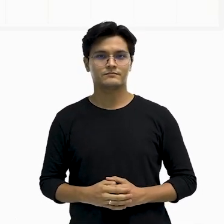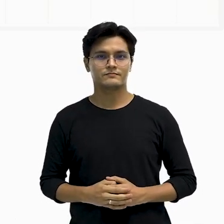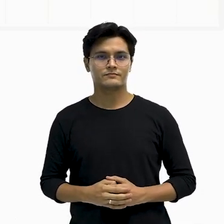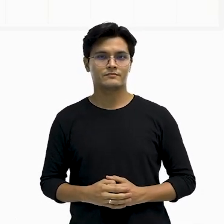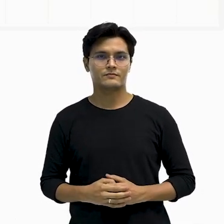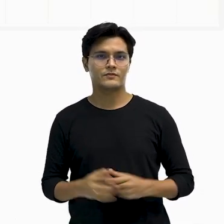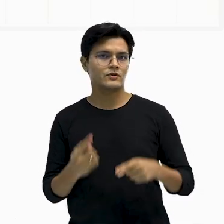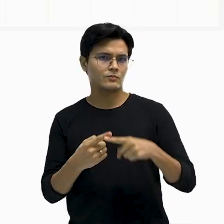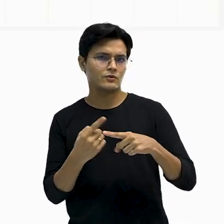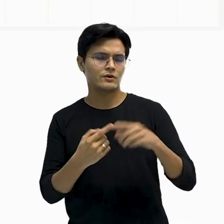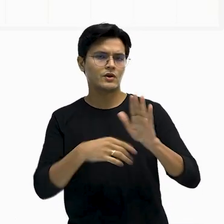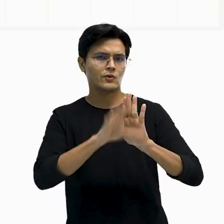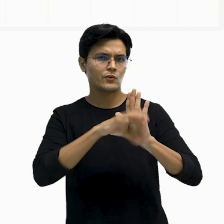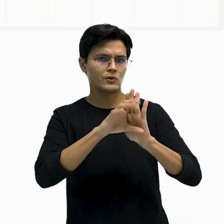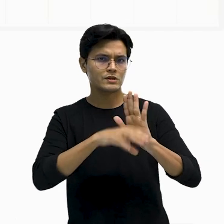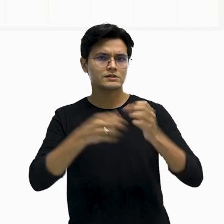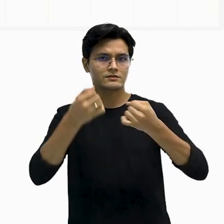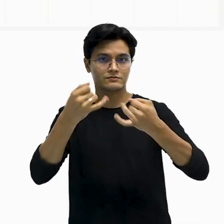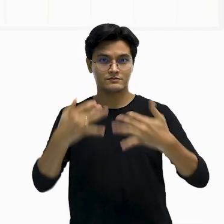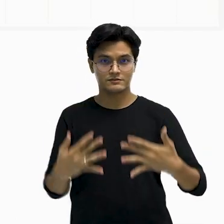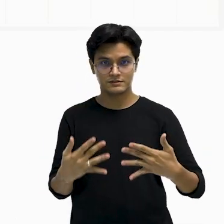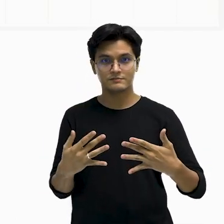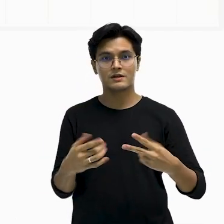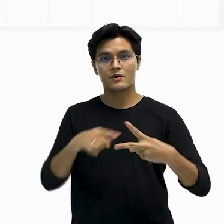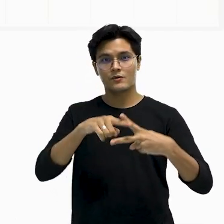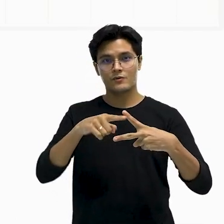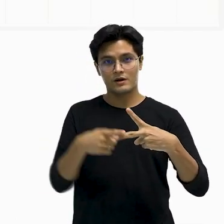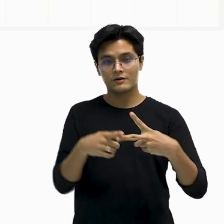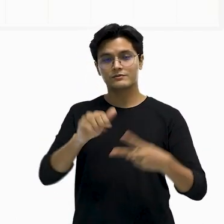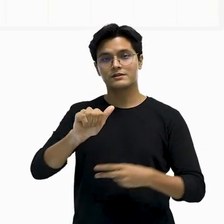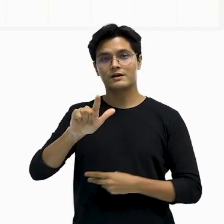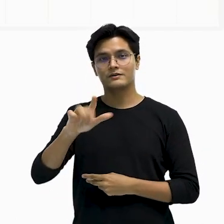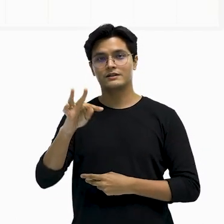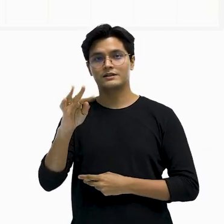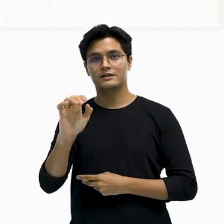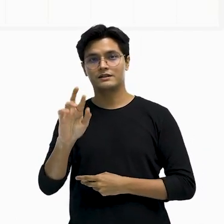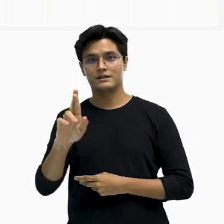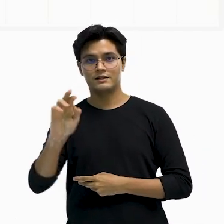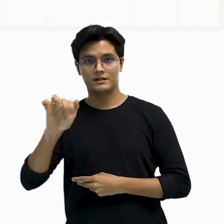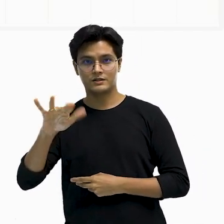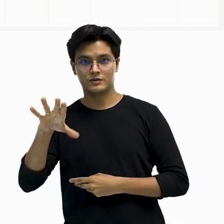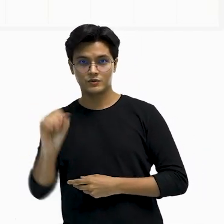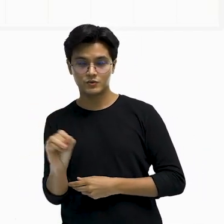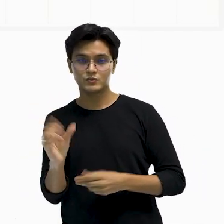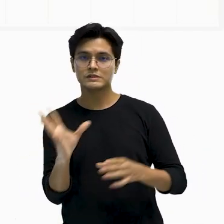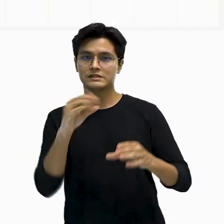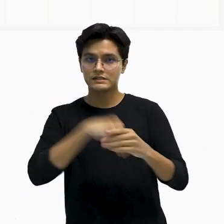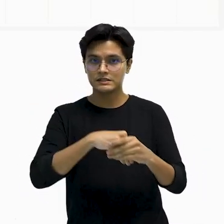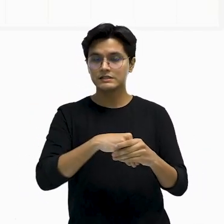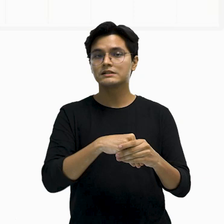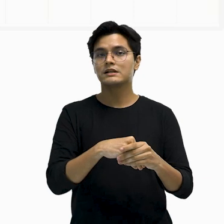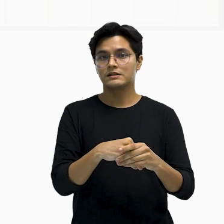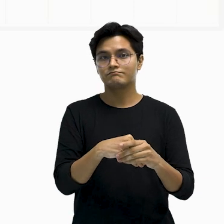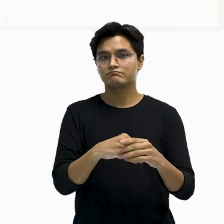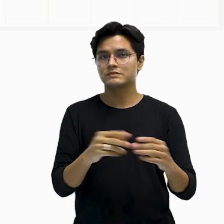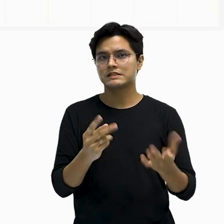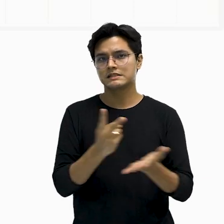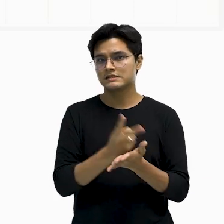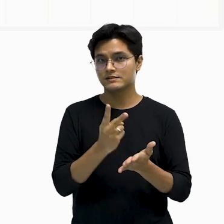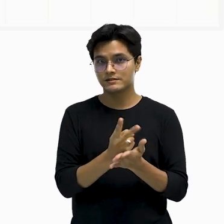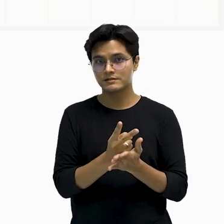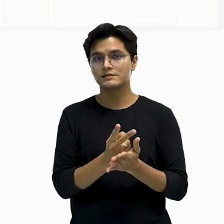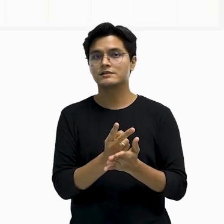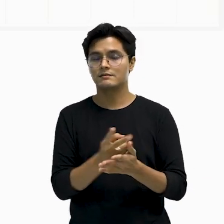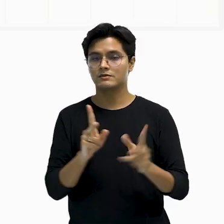conforme a definição, os ângulos alternos internos são iguais, são congruentes, tá? Não